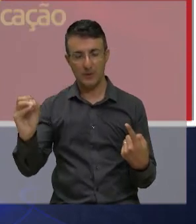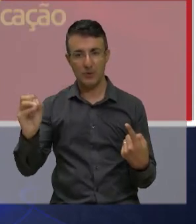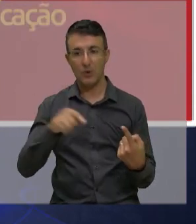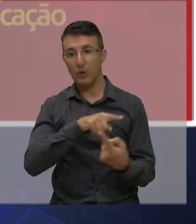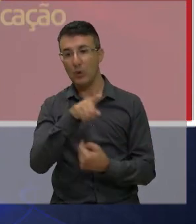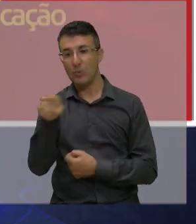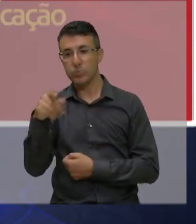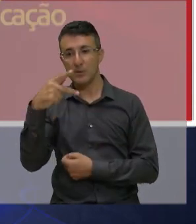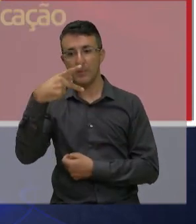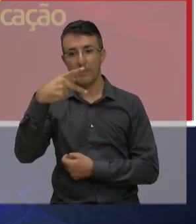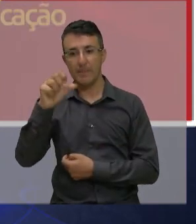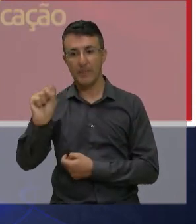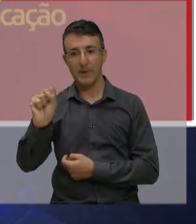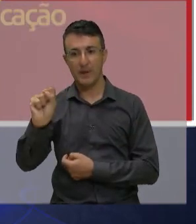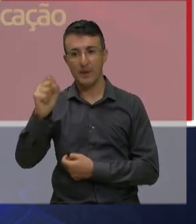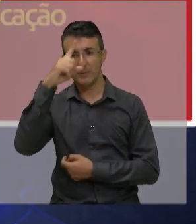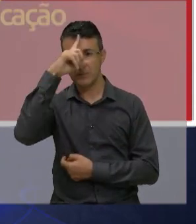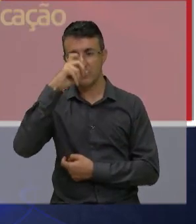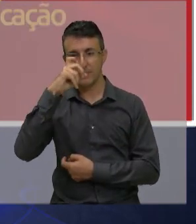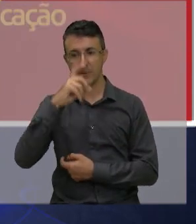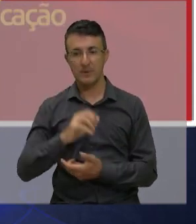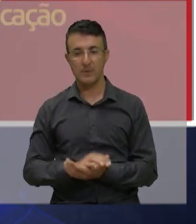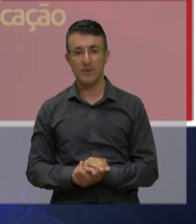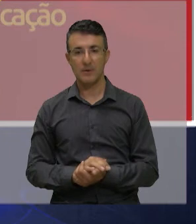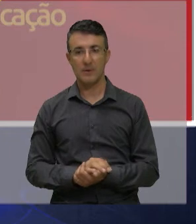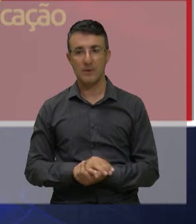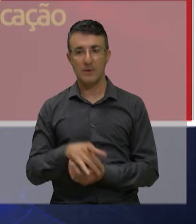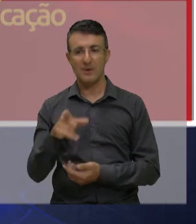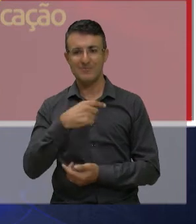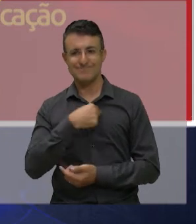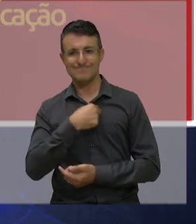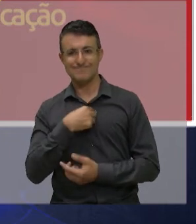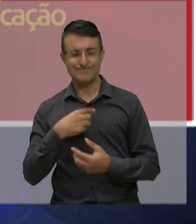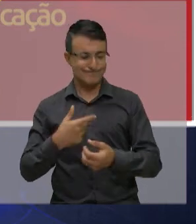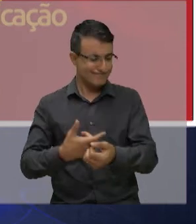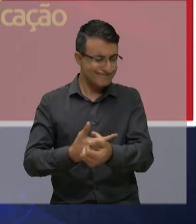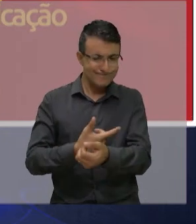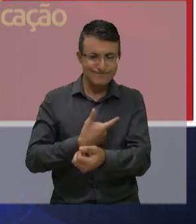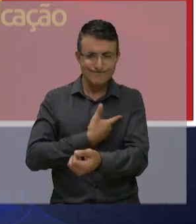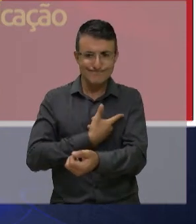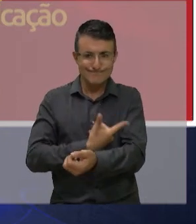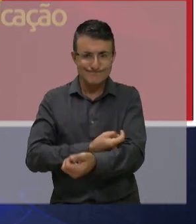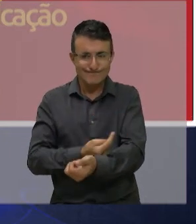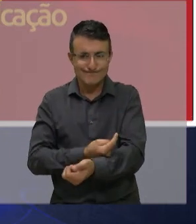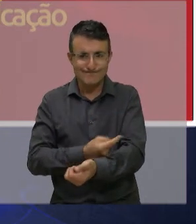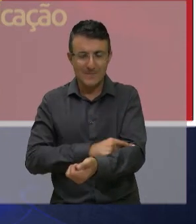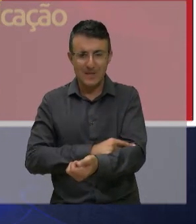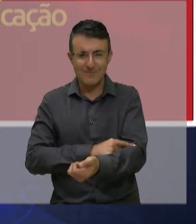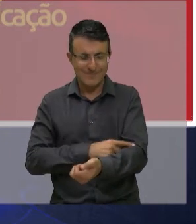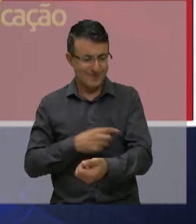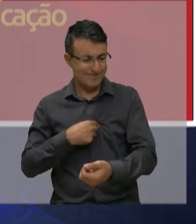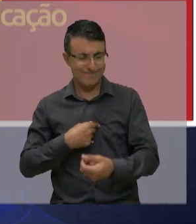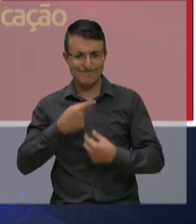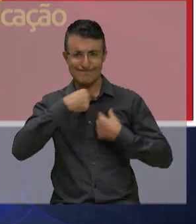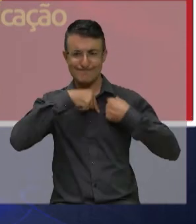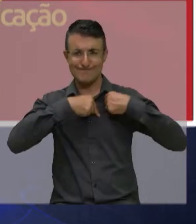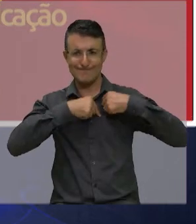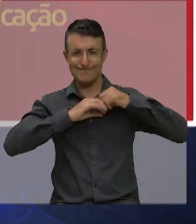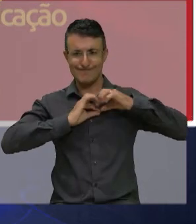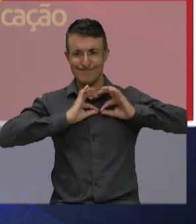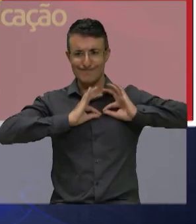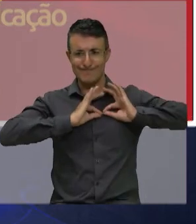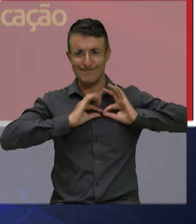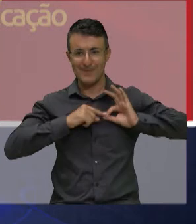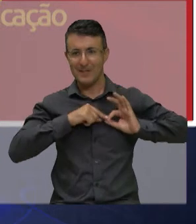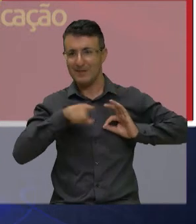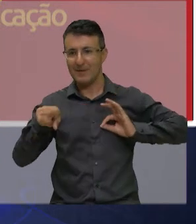diagnóstico ela recebe a alta faz a sua angioplastia recebe a alta vai para casa e aí é que está o problema se ela não tiver